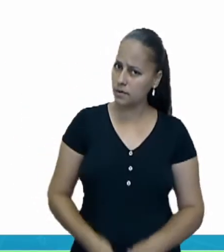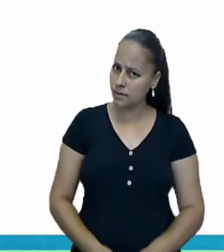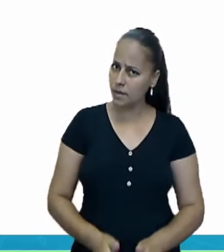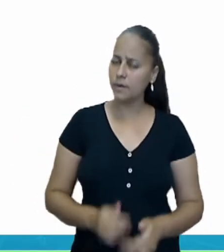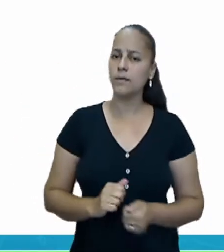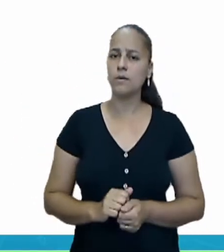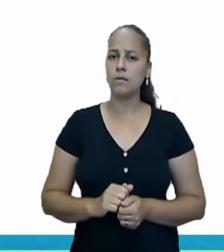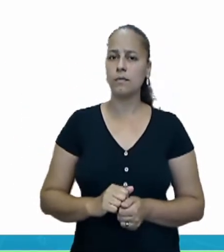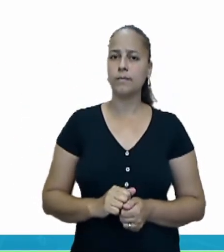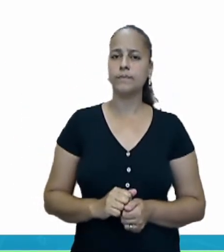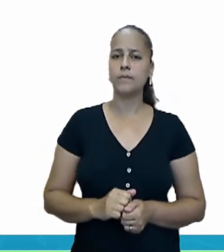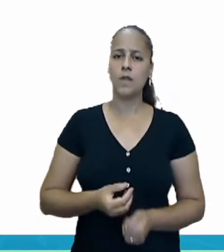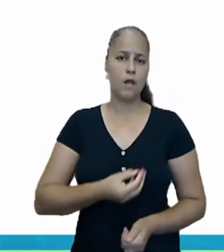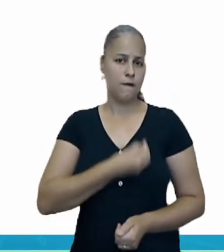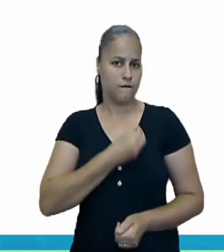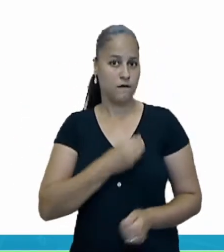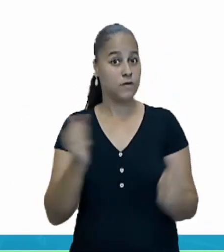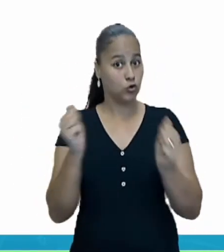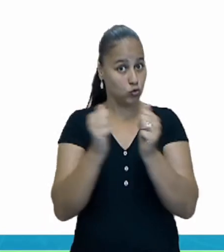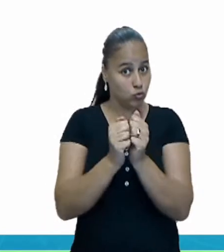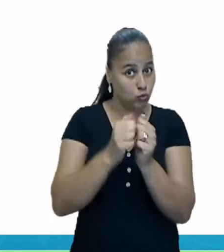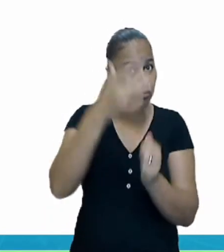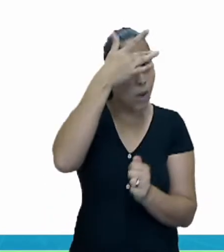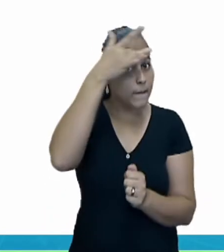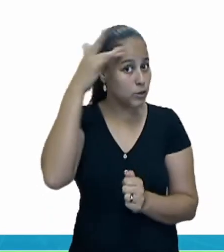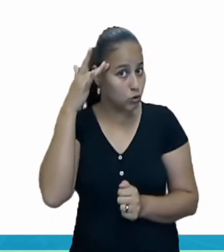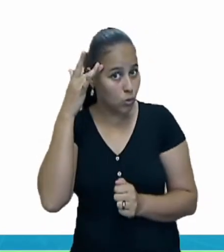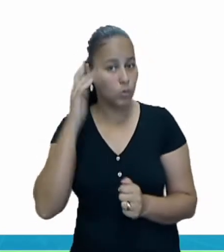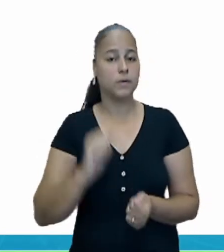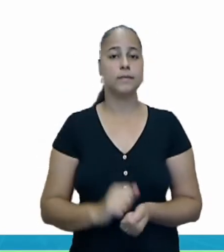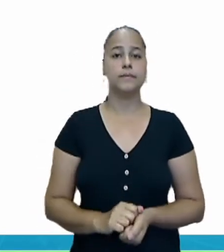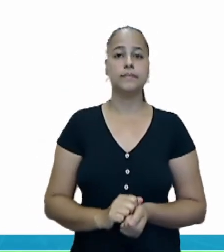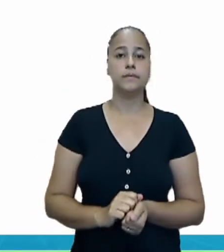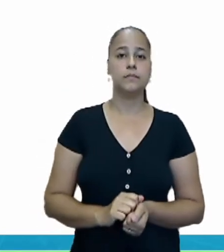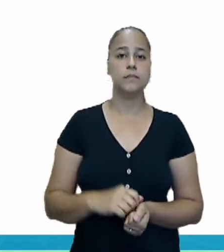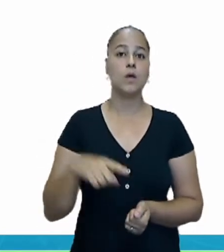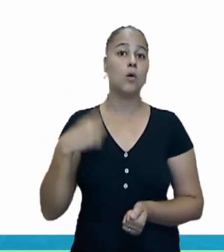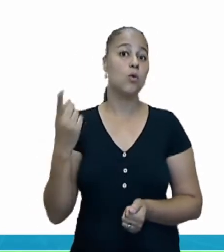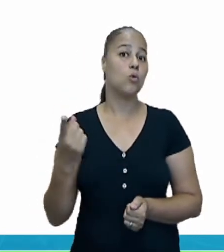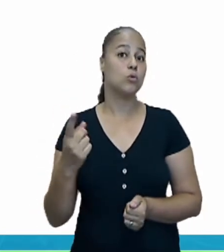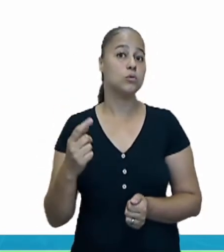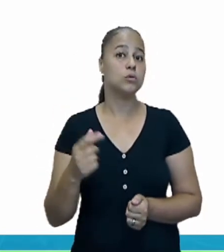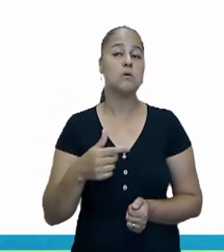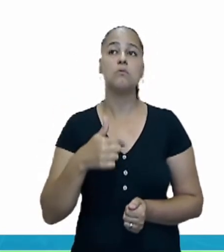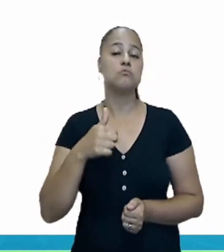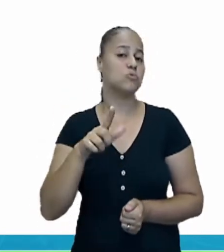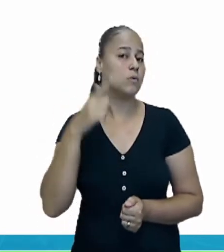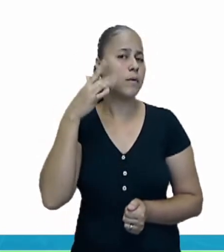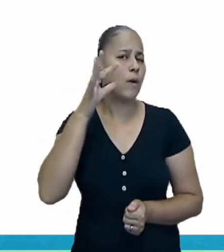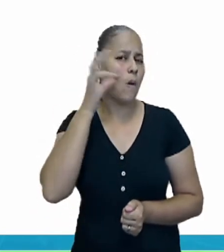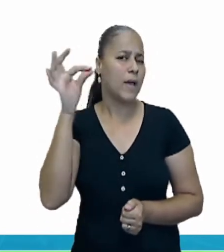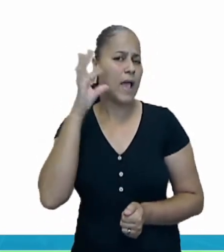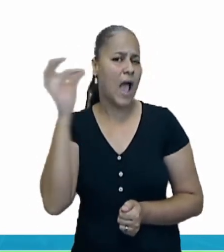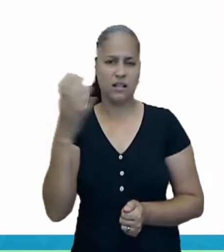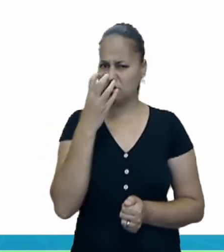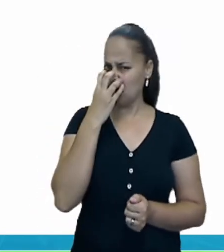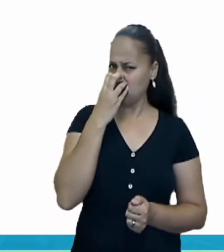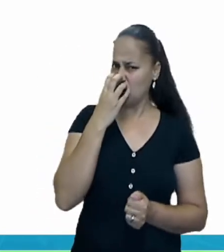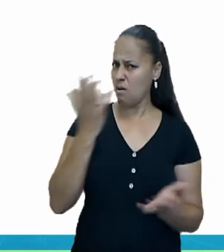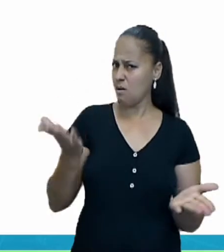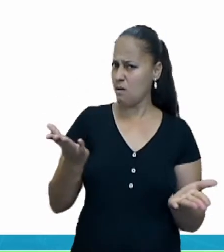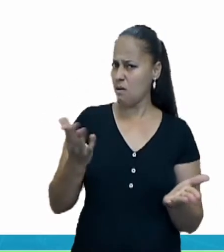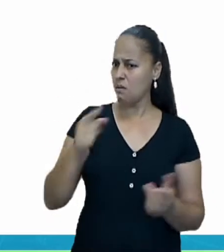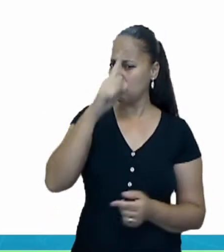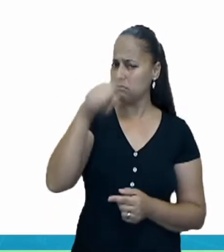são aqueles que vivem junto com as pessoas, são os gatos e cachorros. Então,